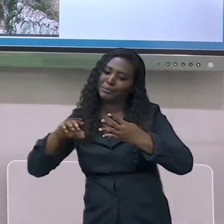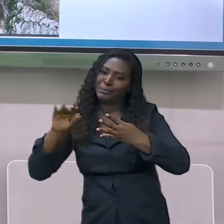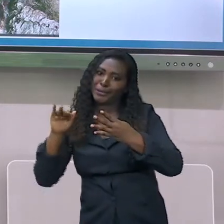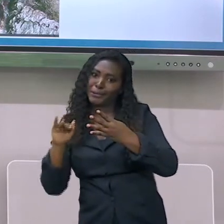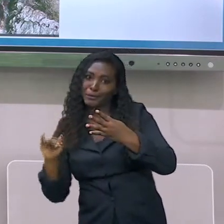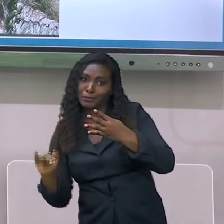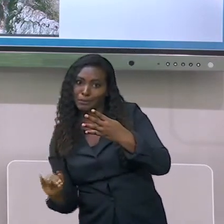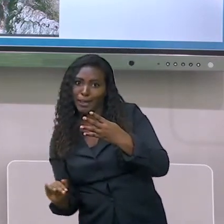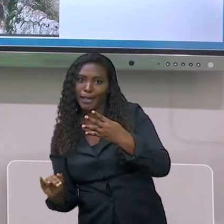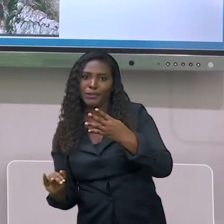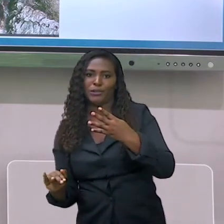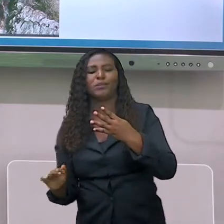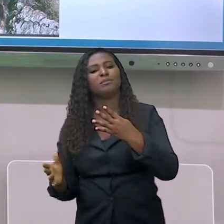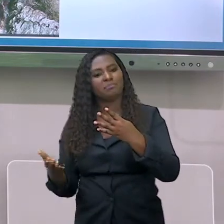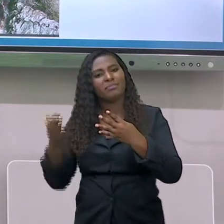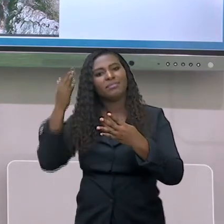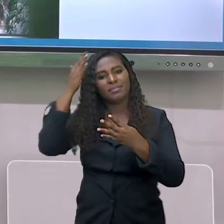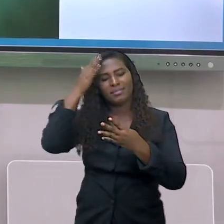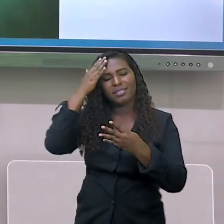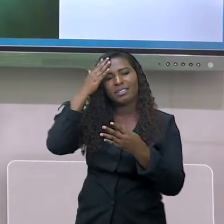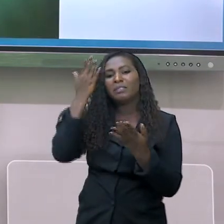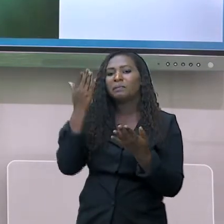negativo, abaixo do nível do mar.